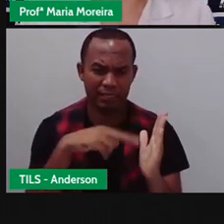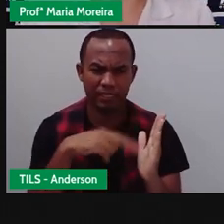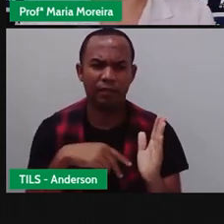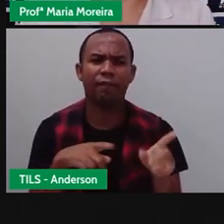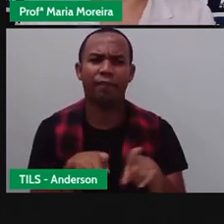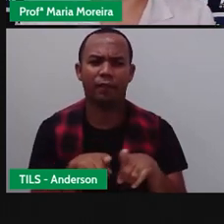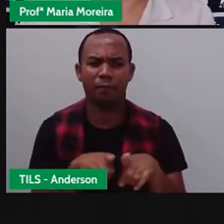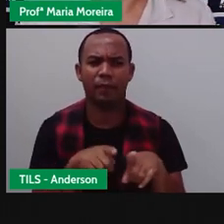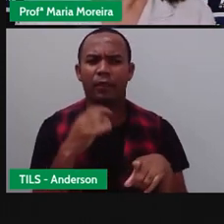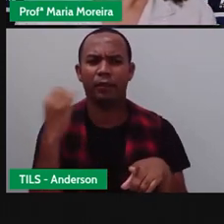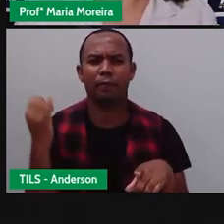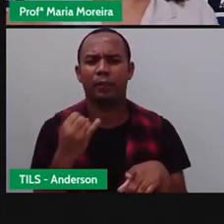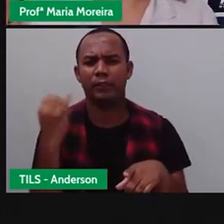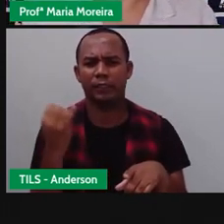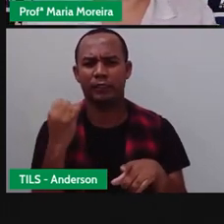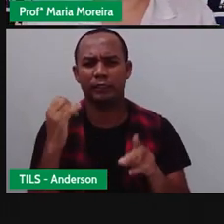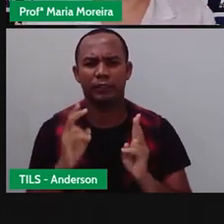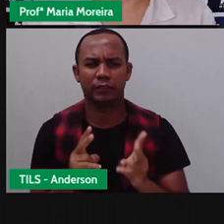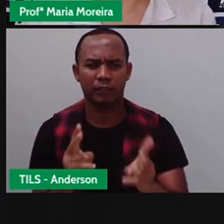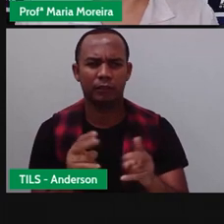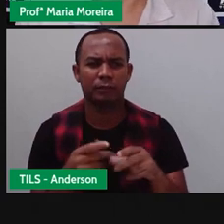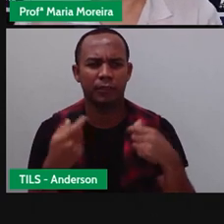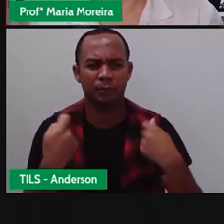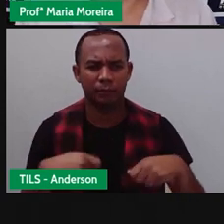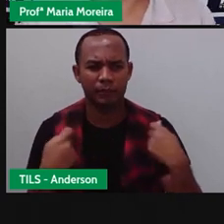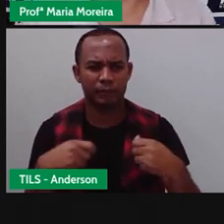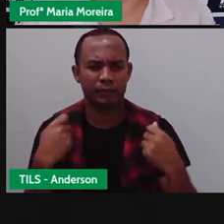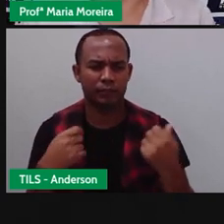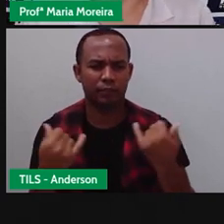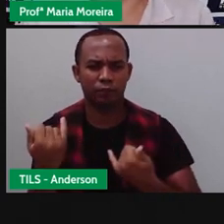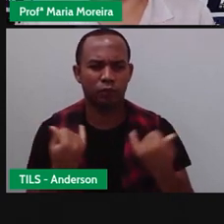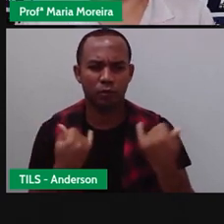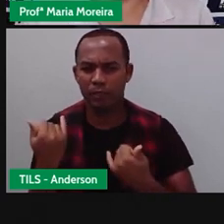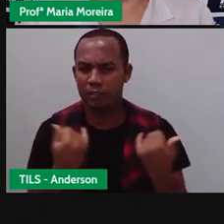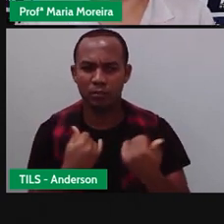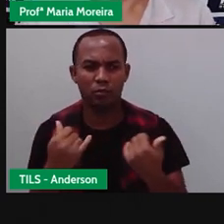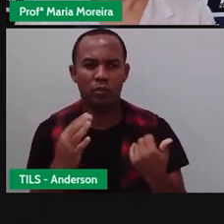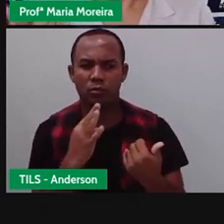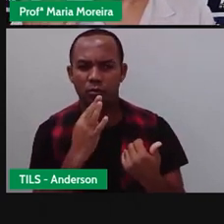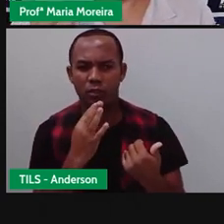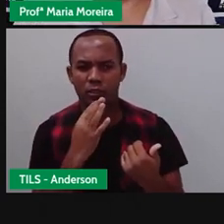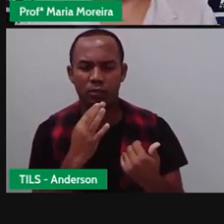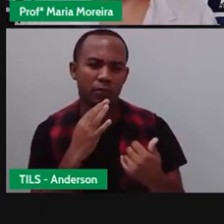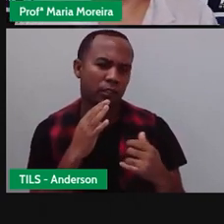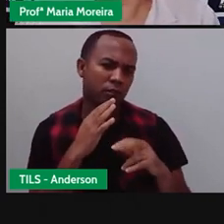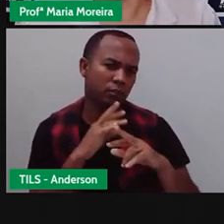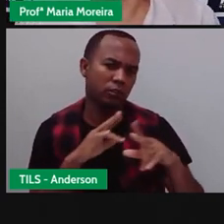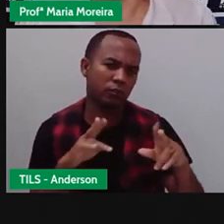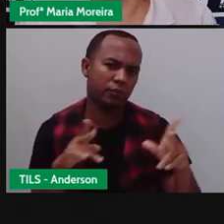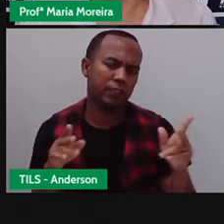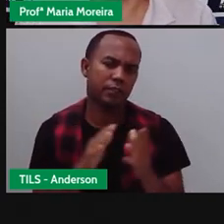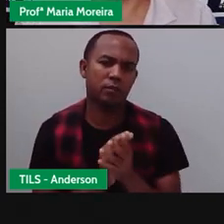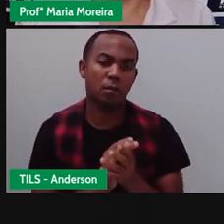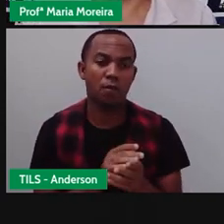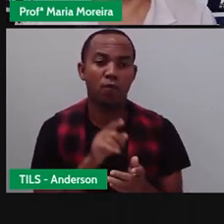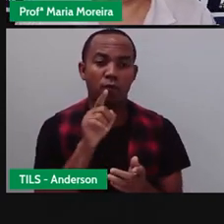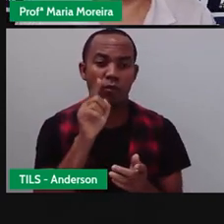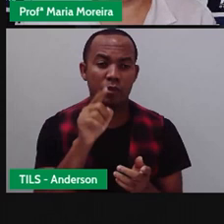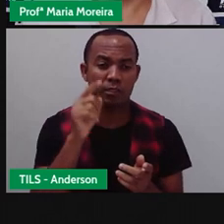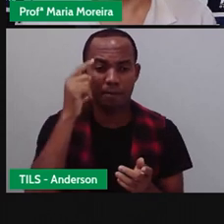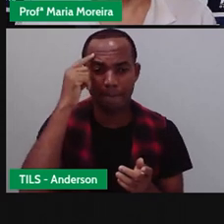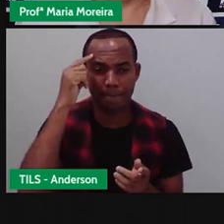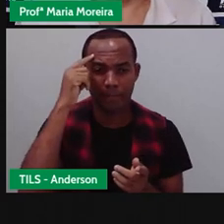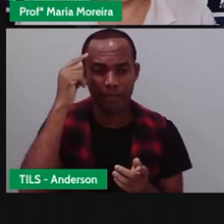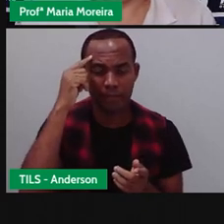as áreas, gente, certo? A gente precisa dessas informações em todas as áreas de conhecimento. Então, a Pro é que vocês pensem aí, quando a gente